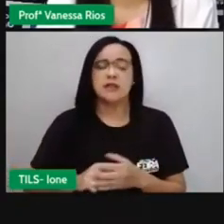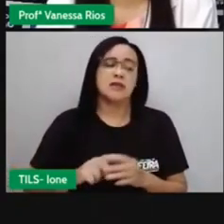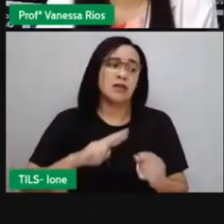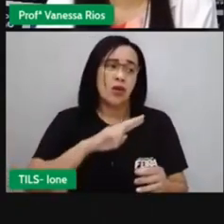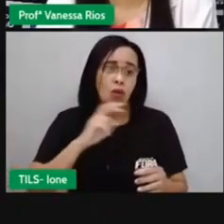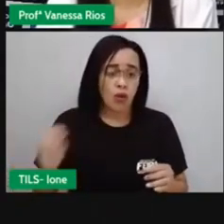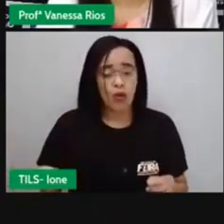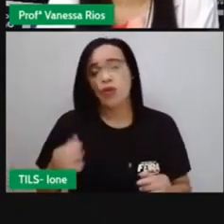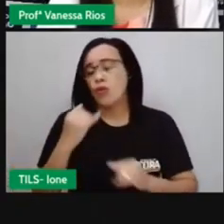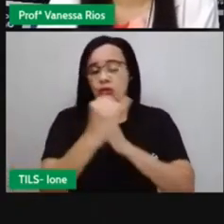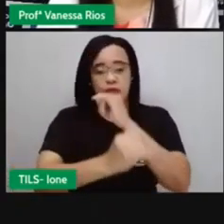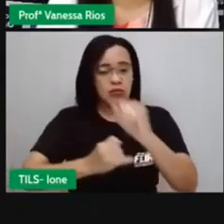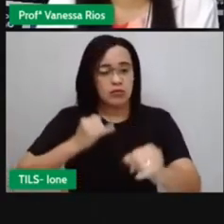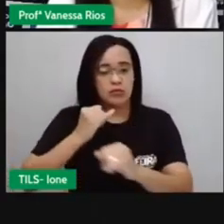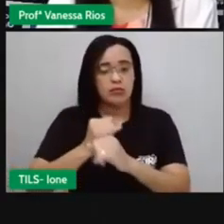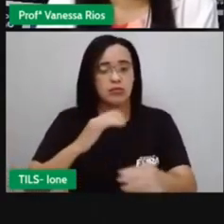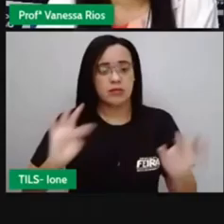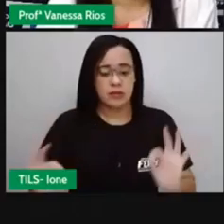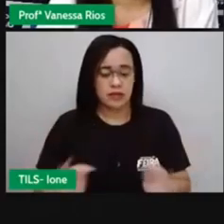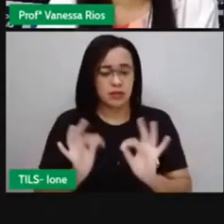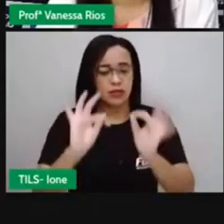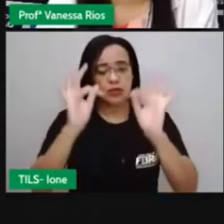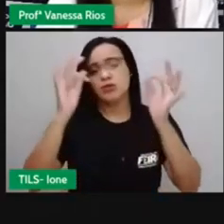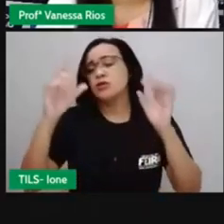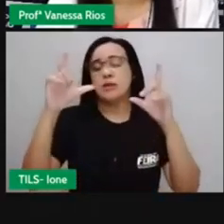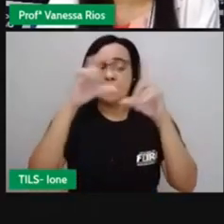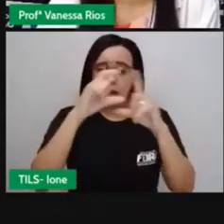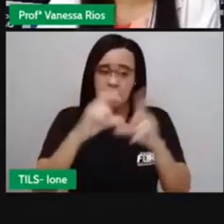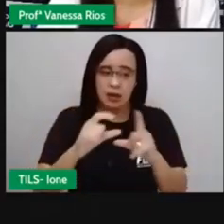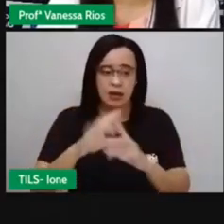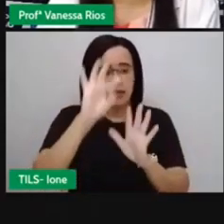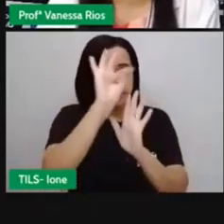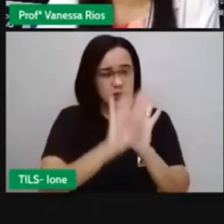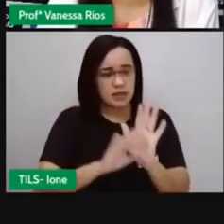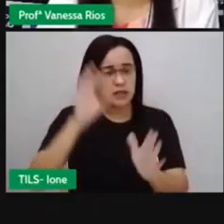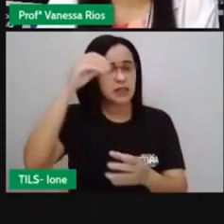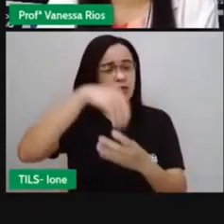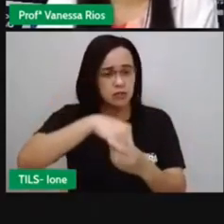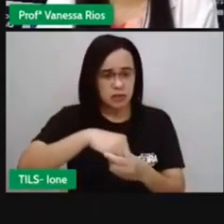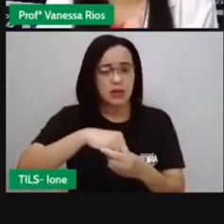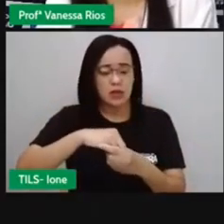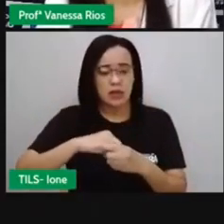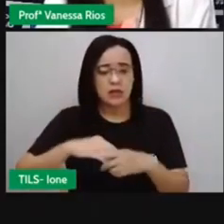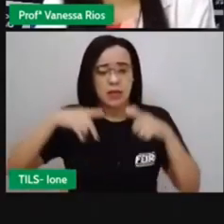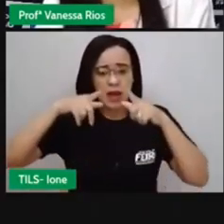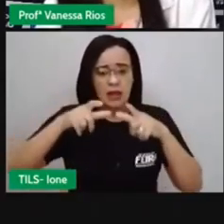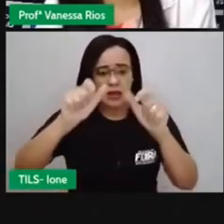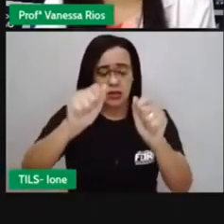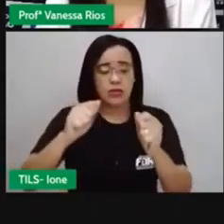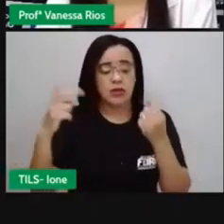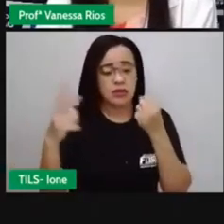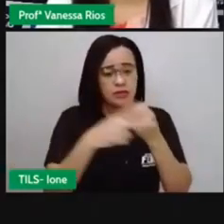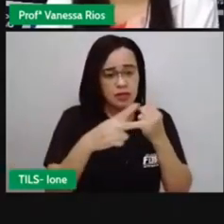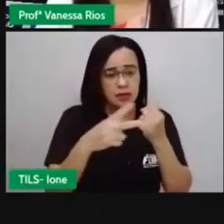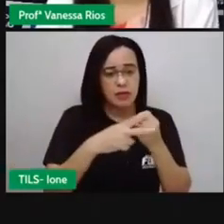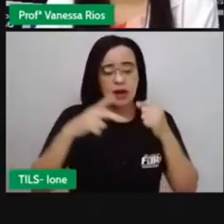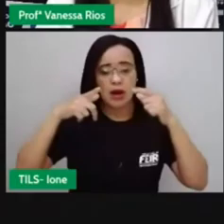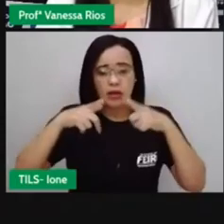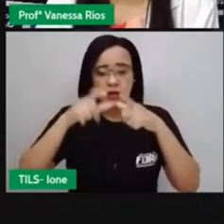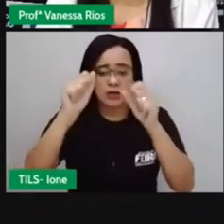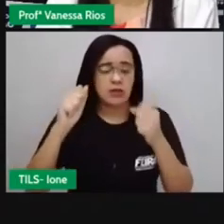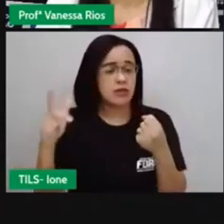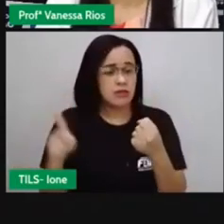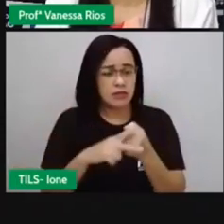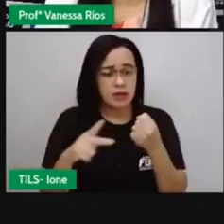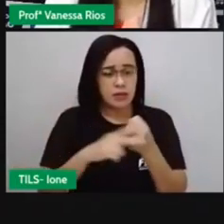a gente observa aí a gente encontra palavras e textos. E a linguagem verbal e a linguagem não verbal são